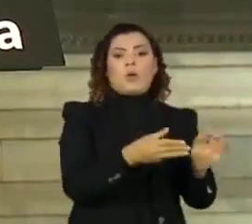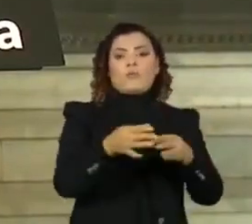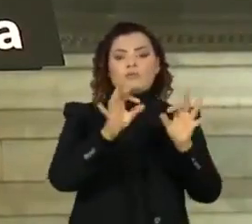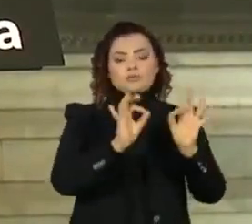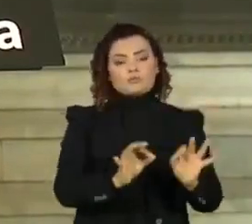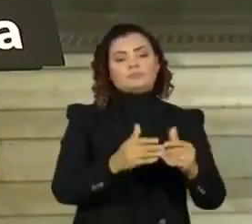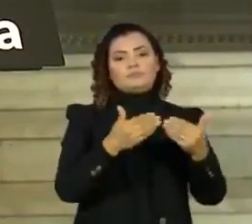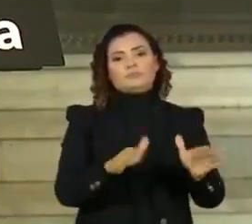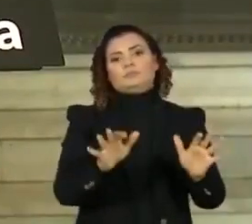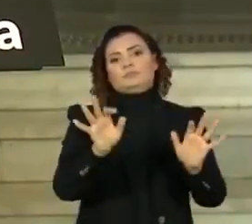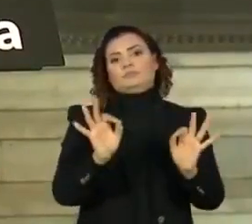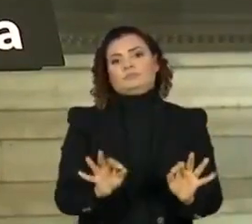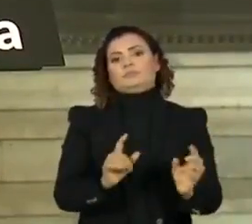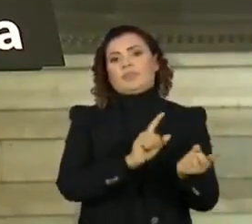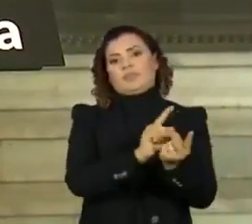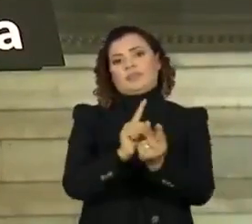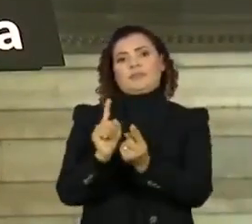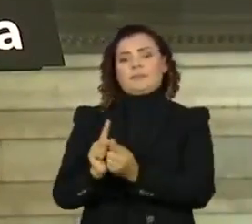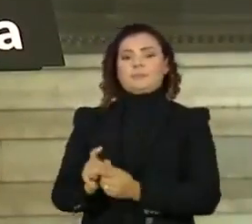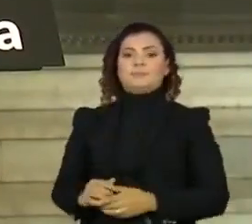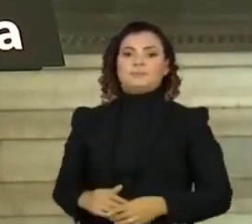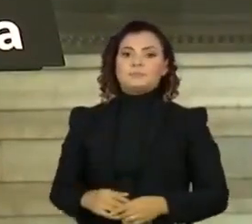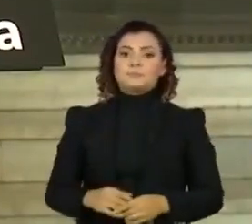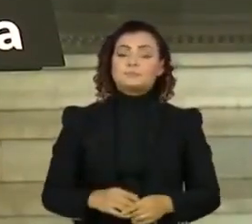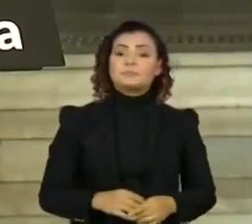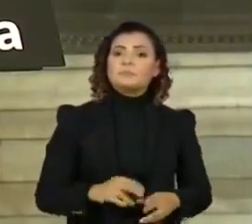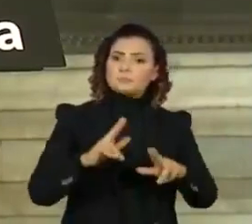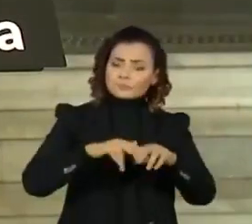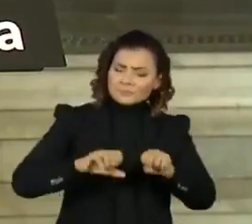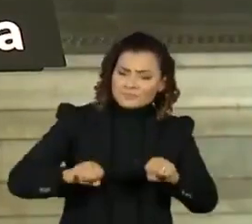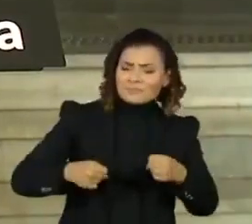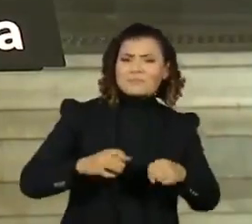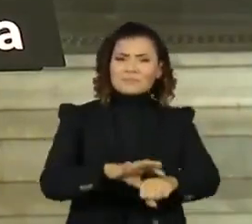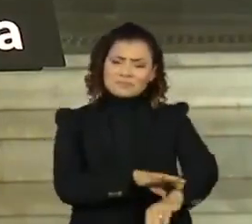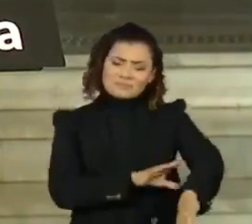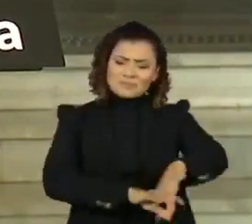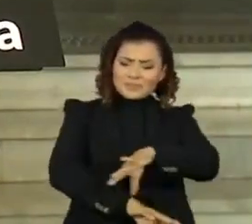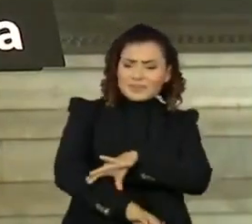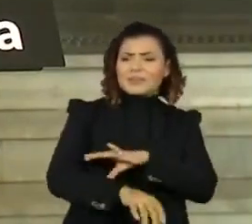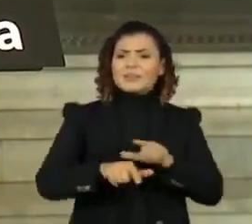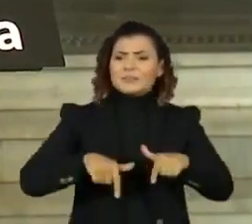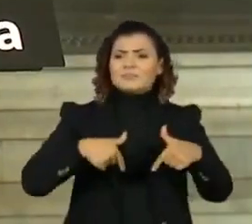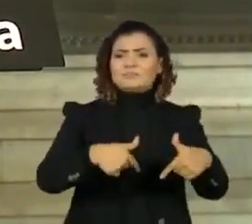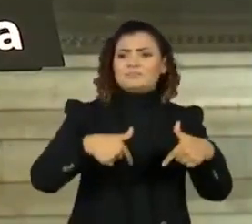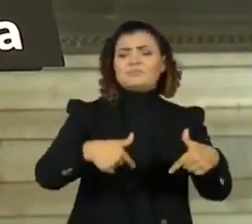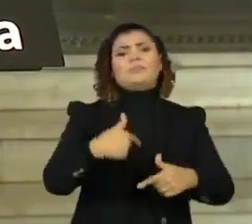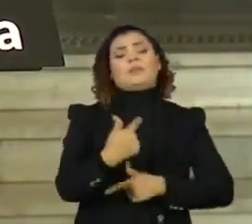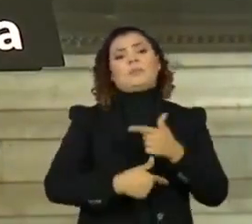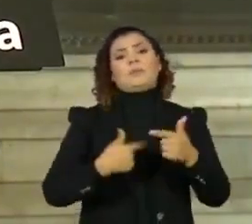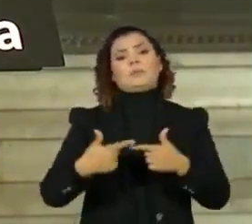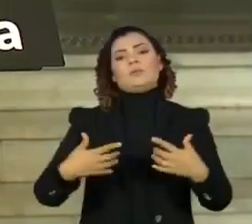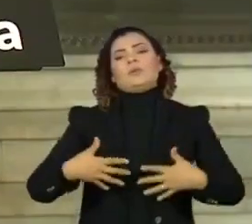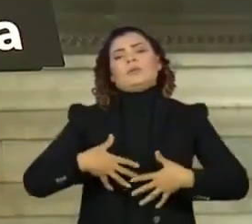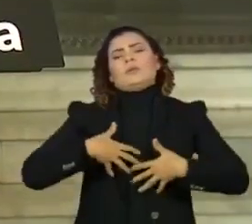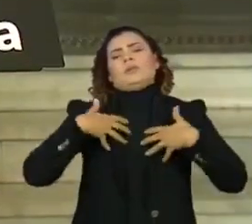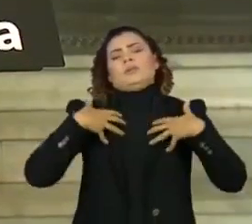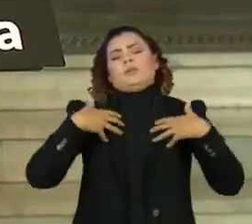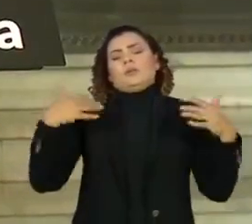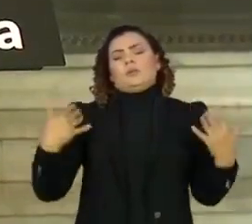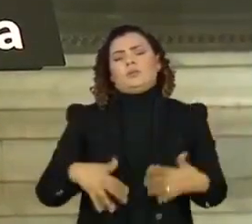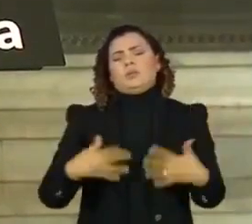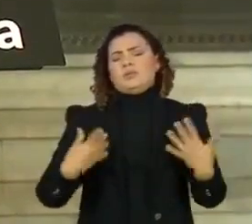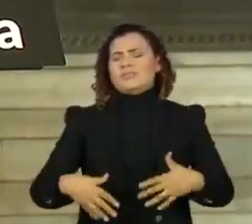abertos. A garra desses trabalhadores, governador, é o que nos dá o